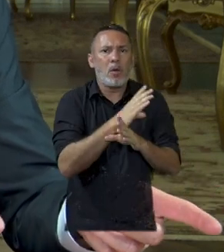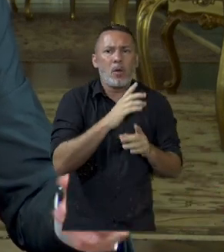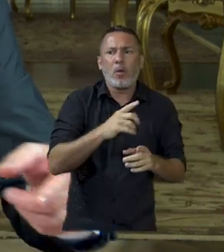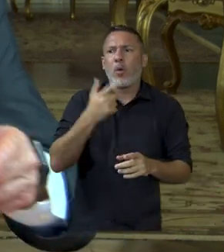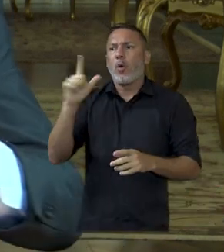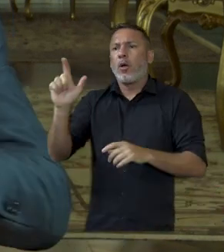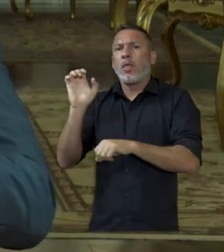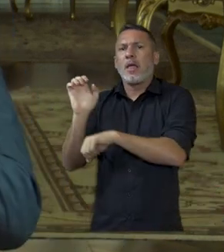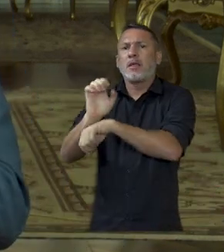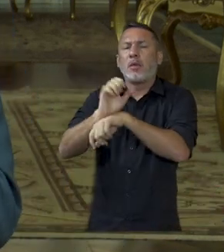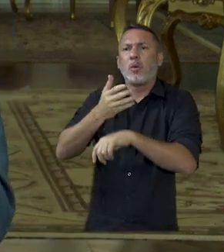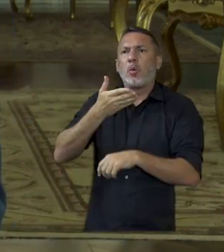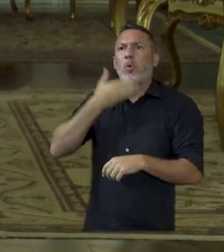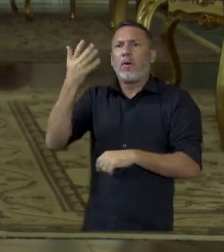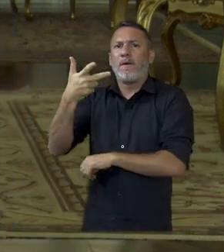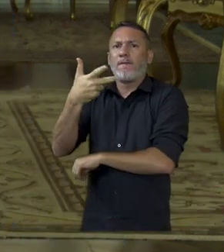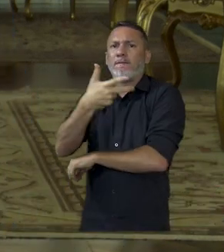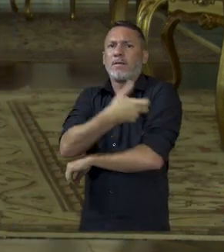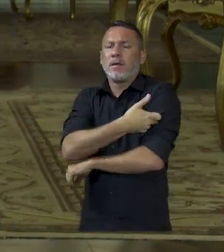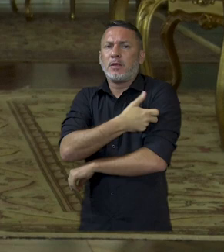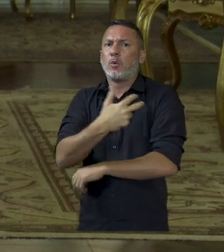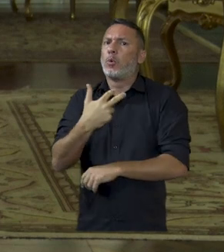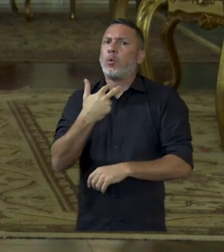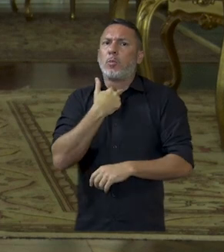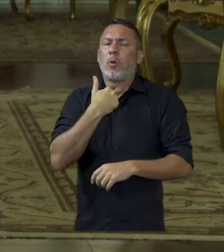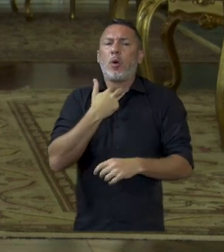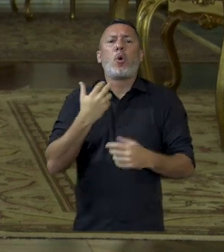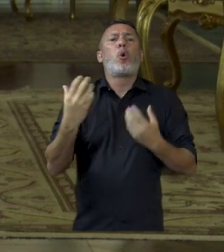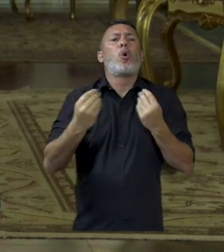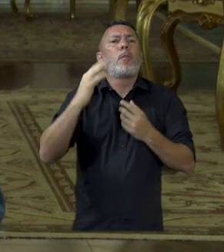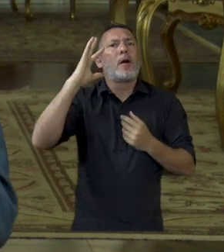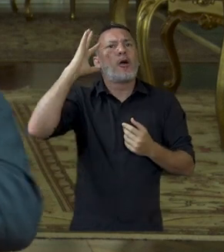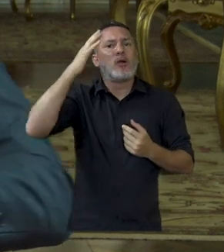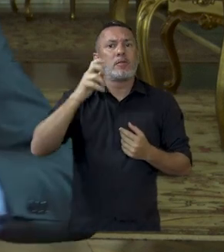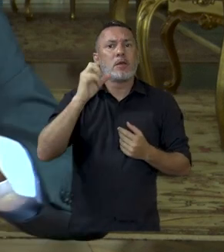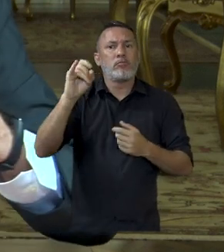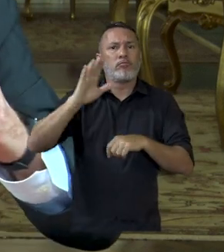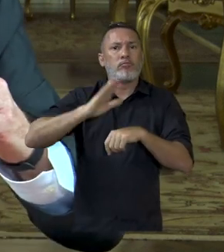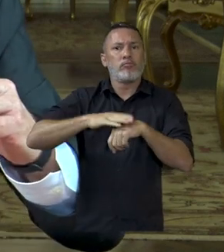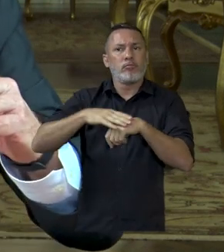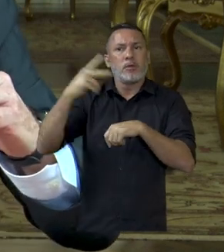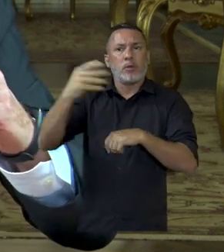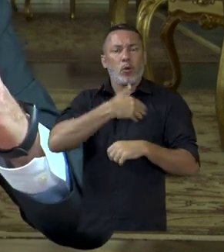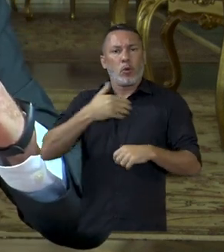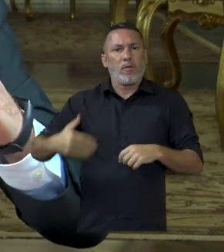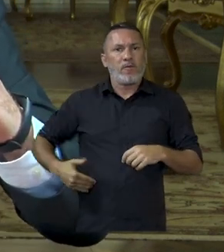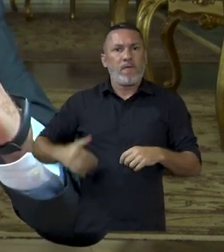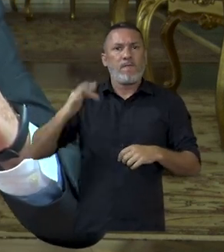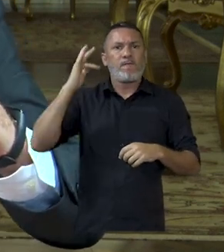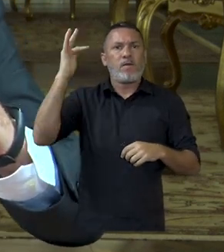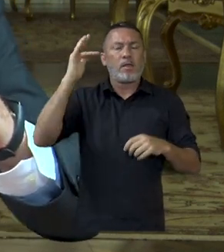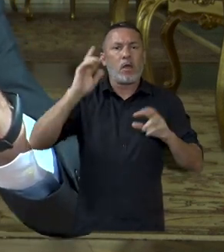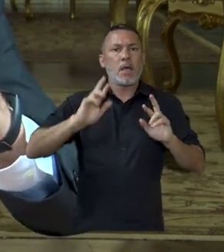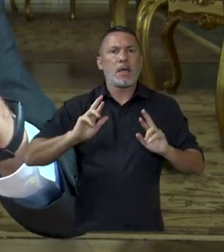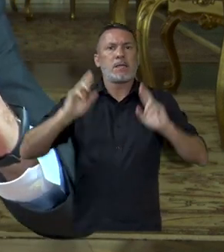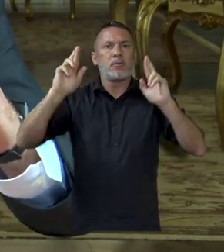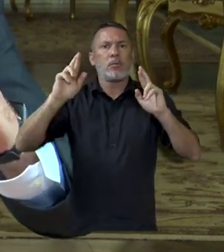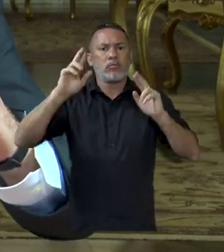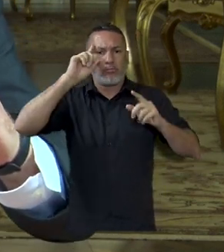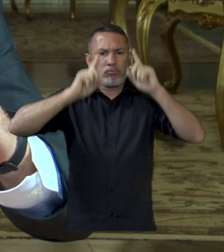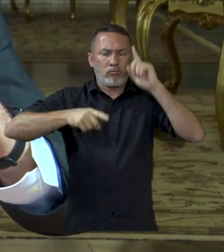à vacina, e outro estado não. Isso só não acontecerá se o governo federal coordenar